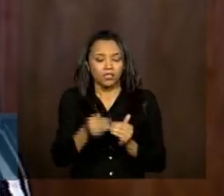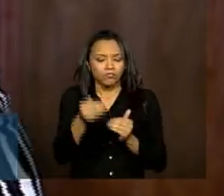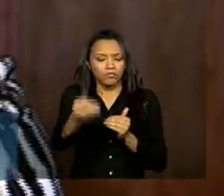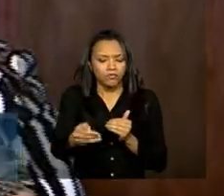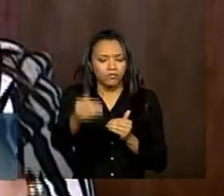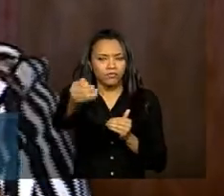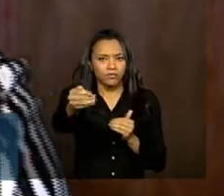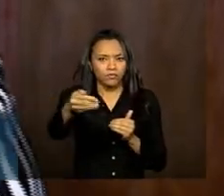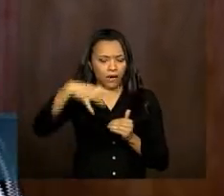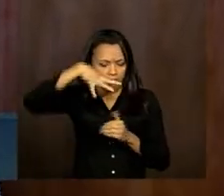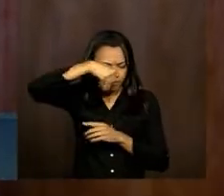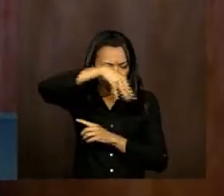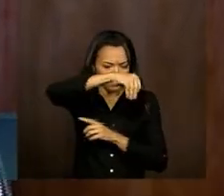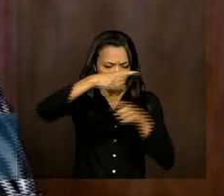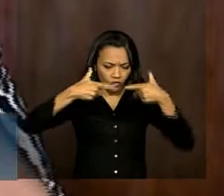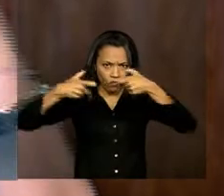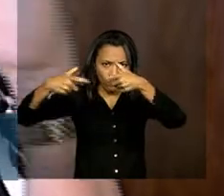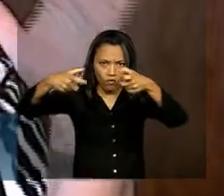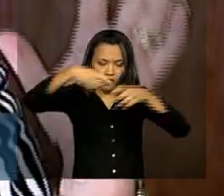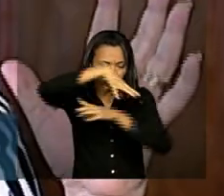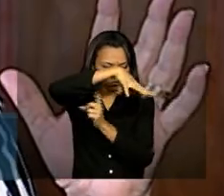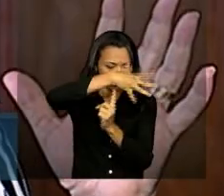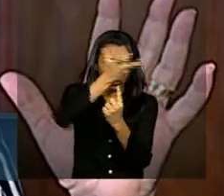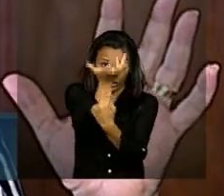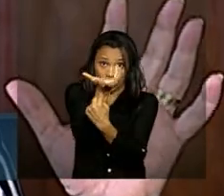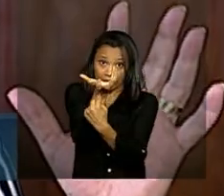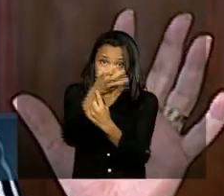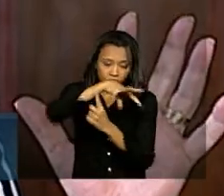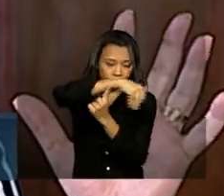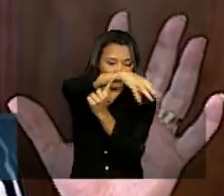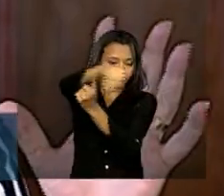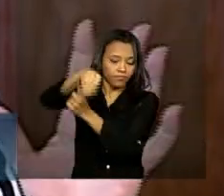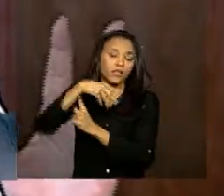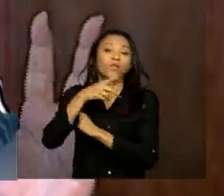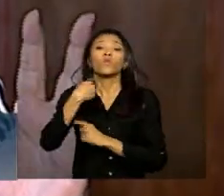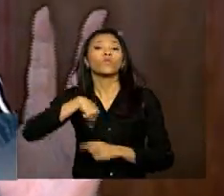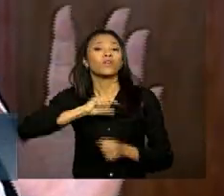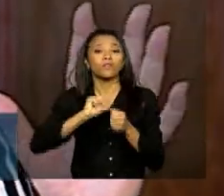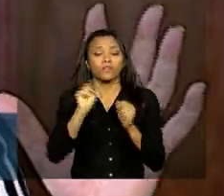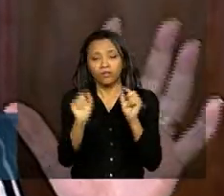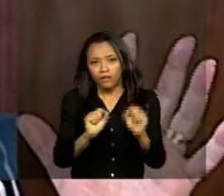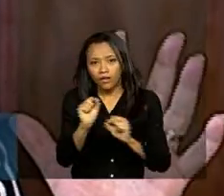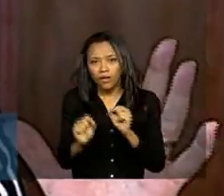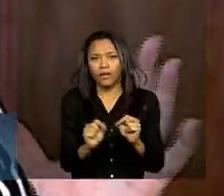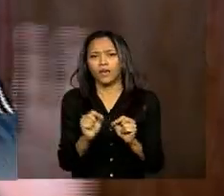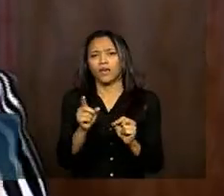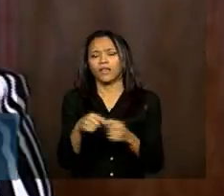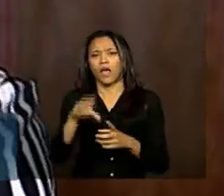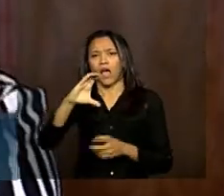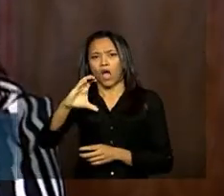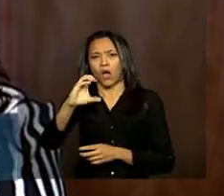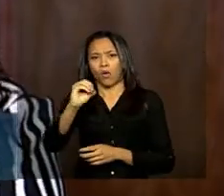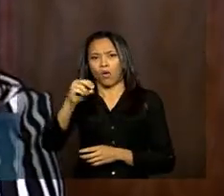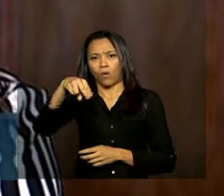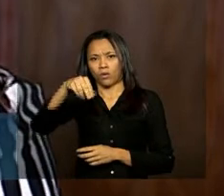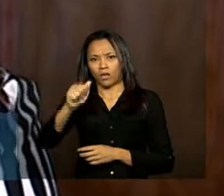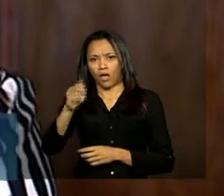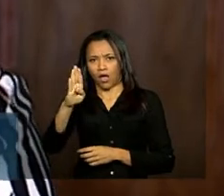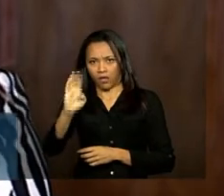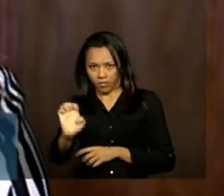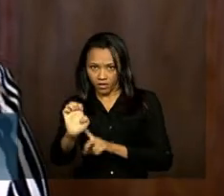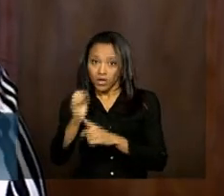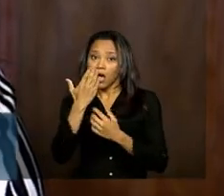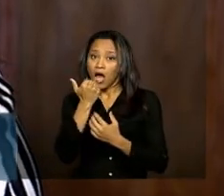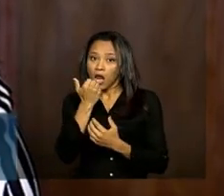umidade o nós queremos com isso estamos levantando todo o estoque de alimentos que tem na Conab toda a previsão de